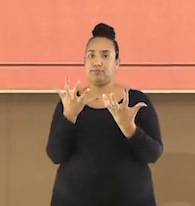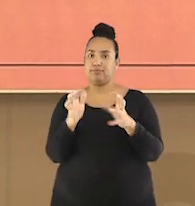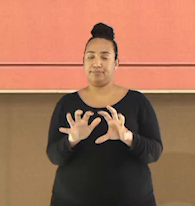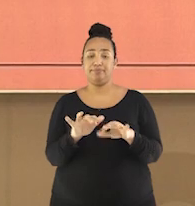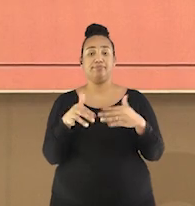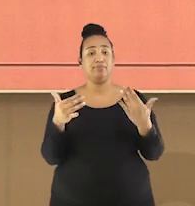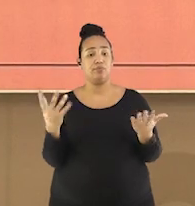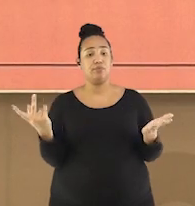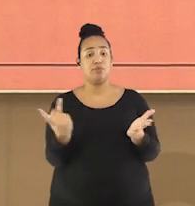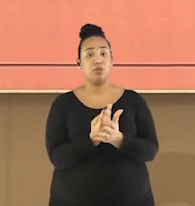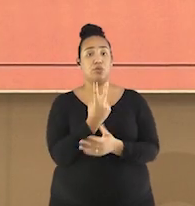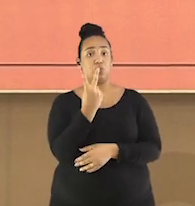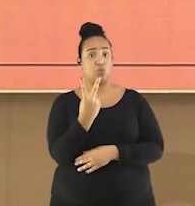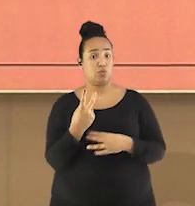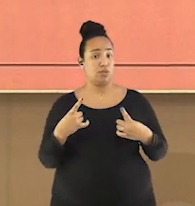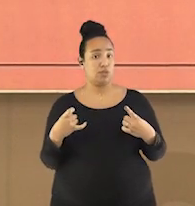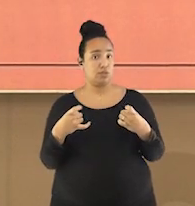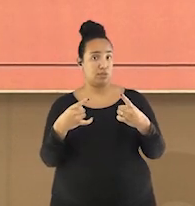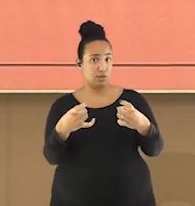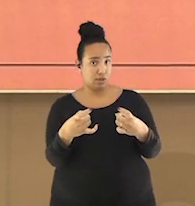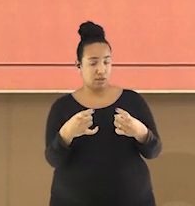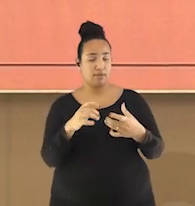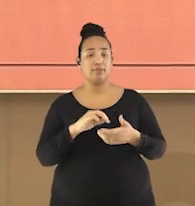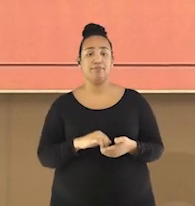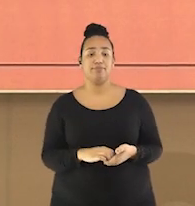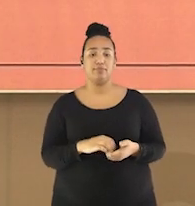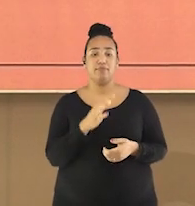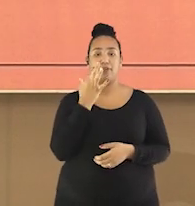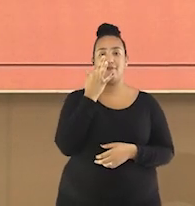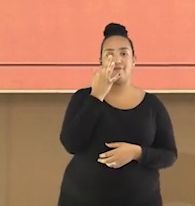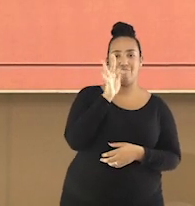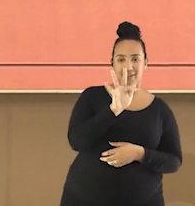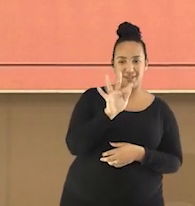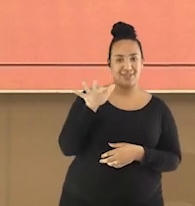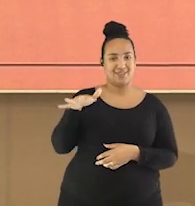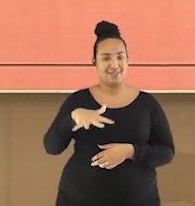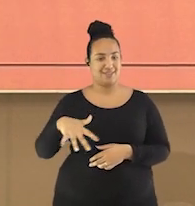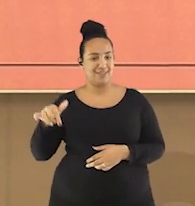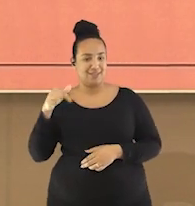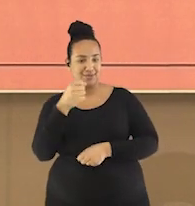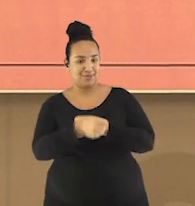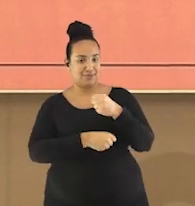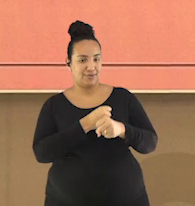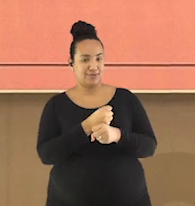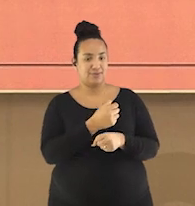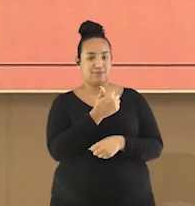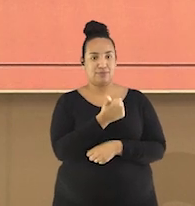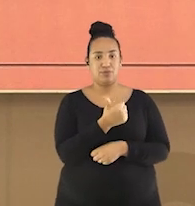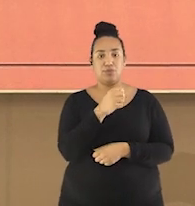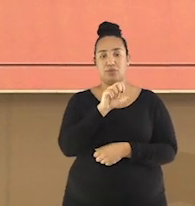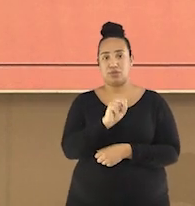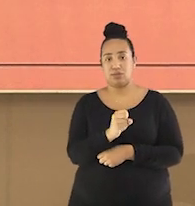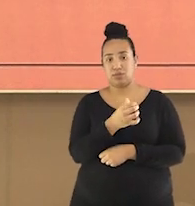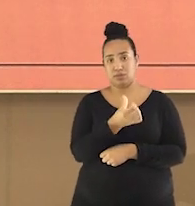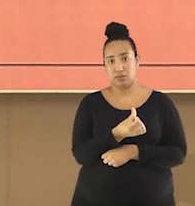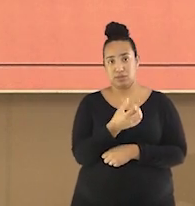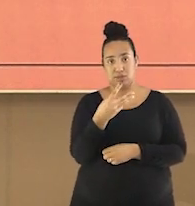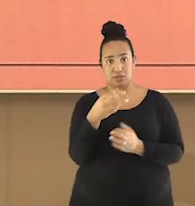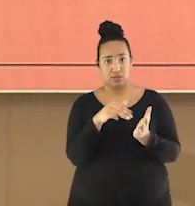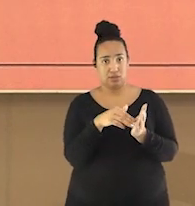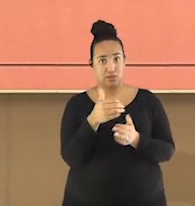aconteceram entre Malgastes e franceses, em 1883 e 85 a